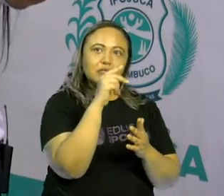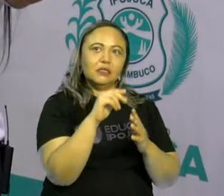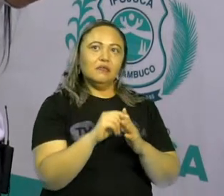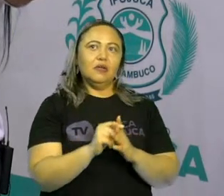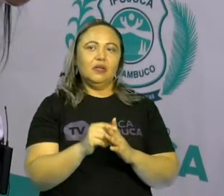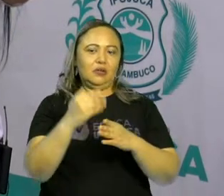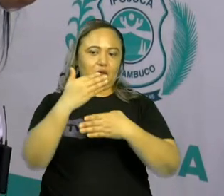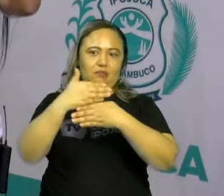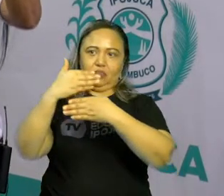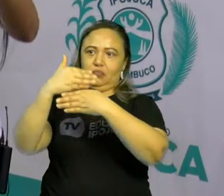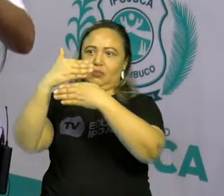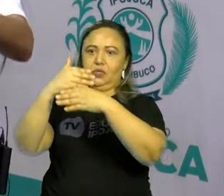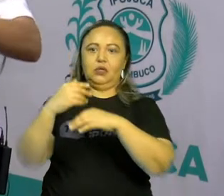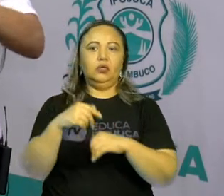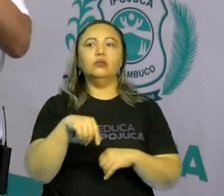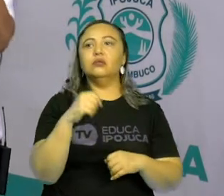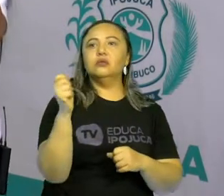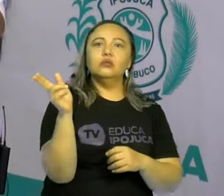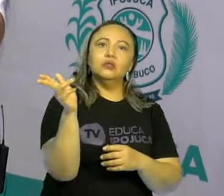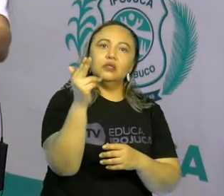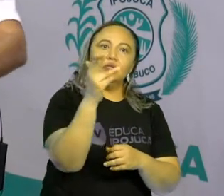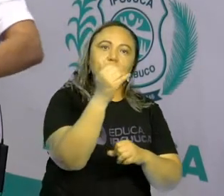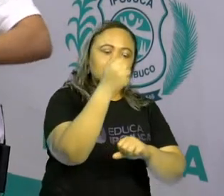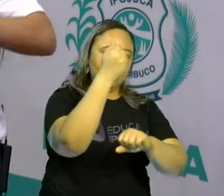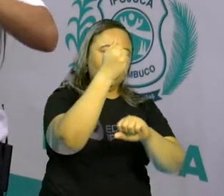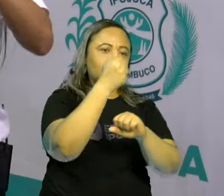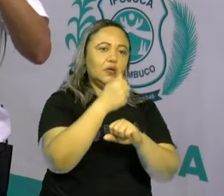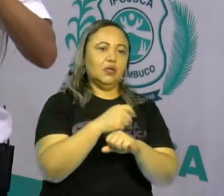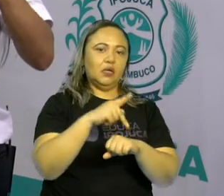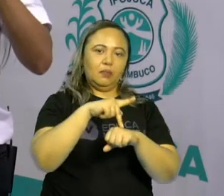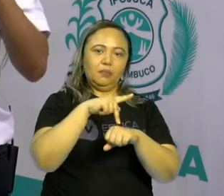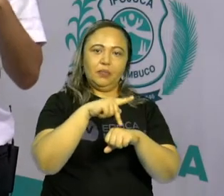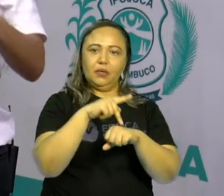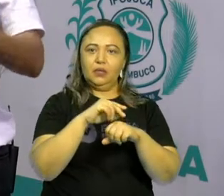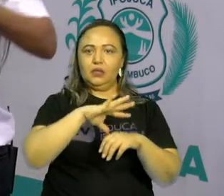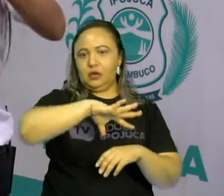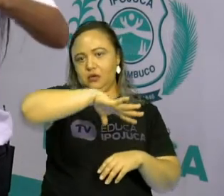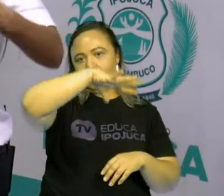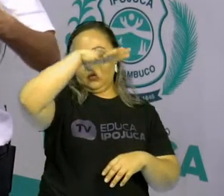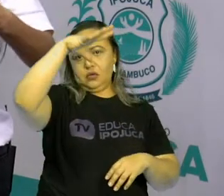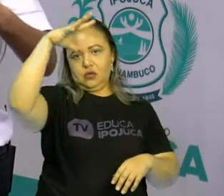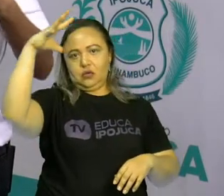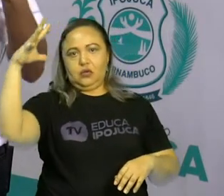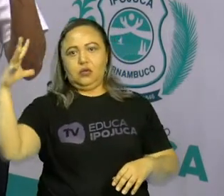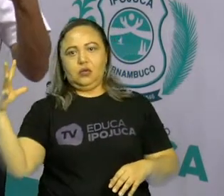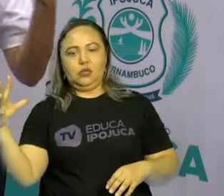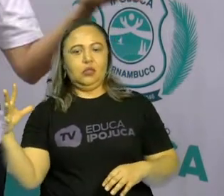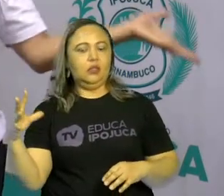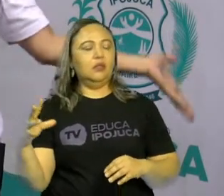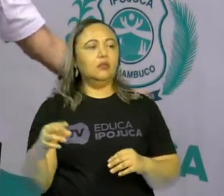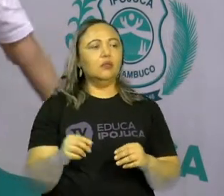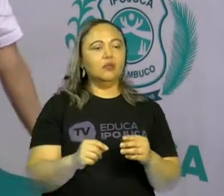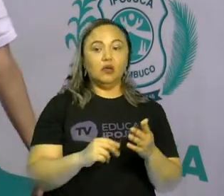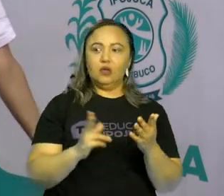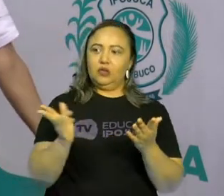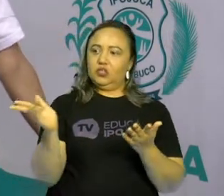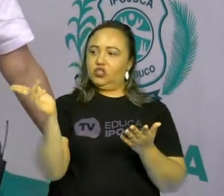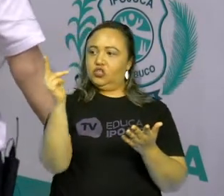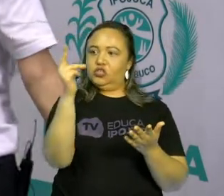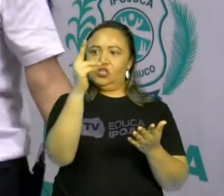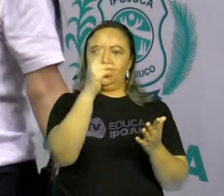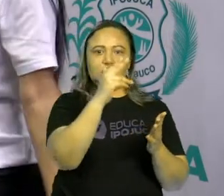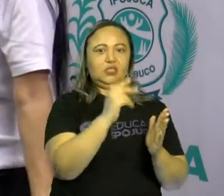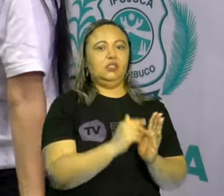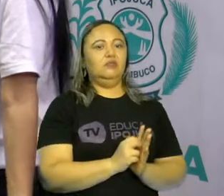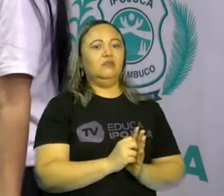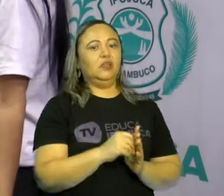pessoas correndo atrás de animais, coletando, construindo com fogo. Eles deixaram as informações para